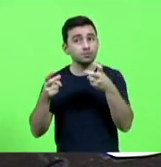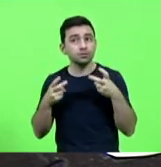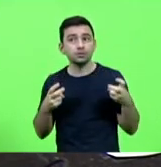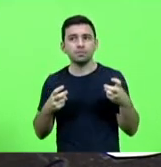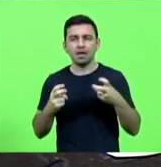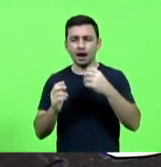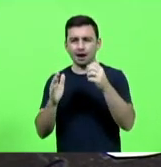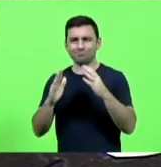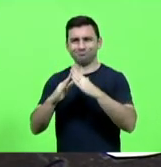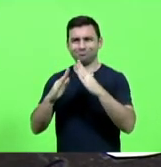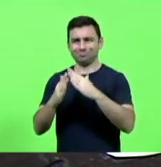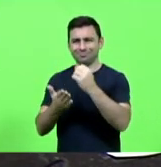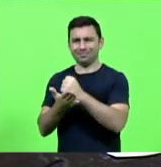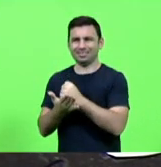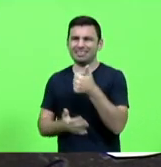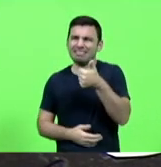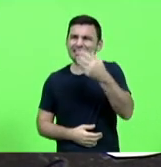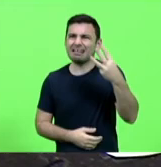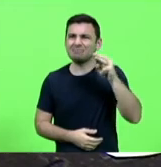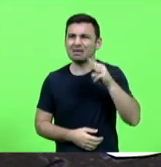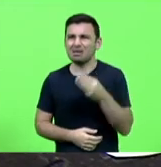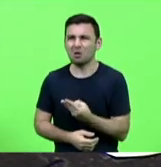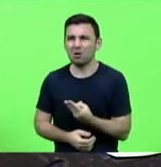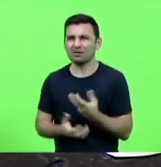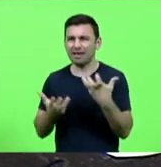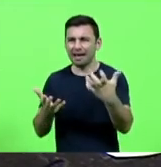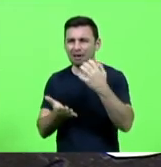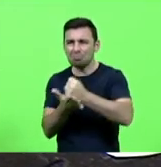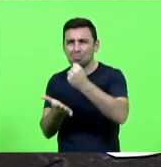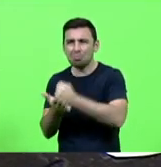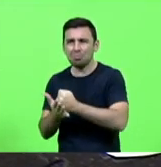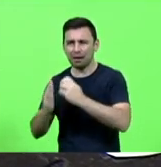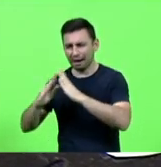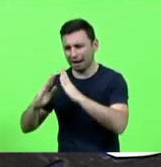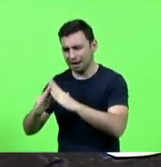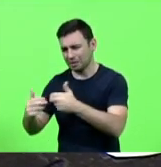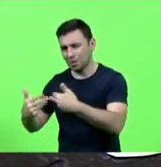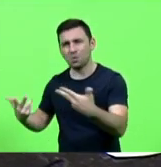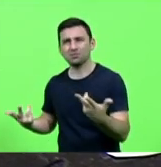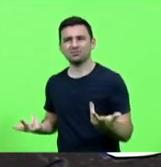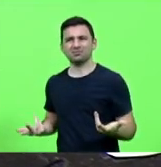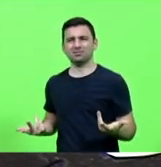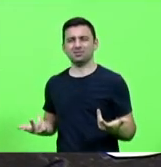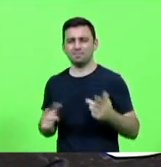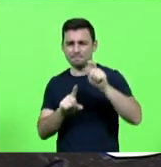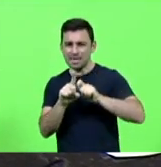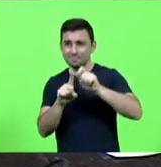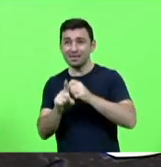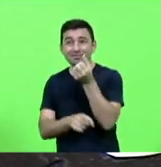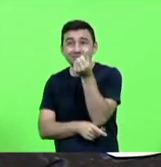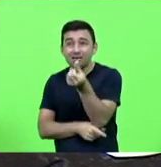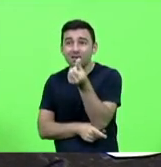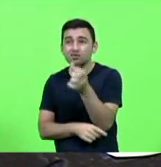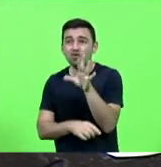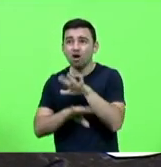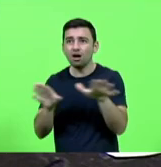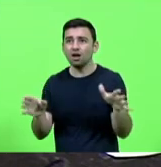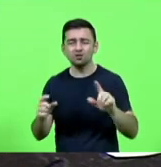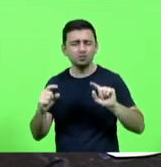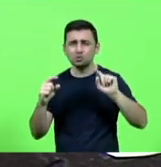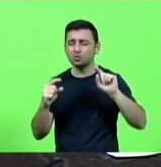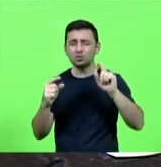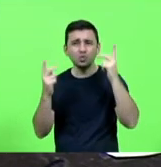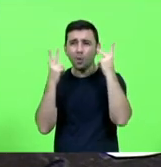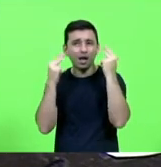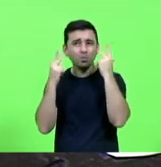cartório ganhando 13 milhões de reais para fazer registro de imóvel em seis meses como algo antinatural como algo